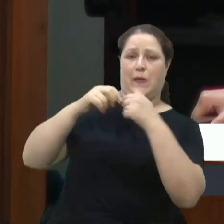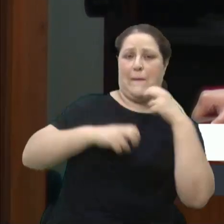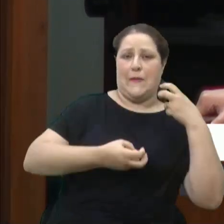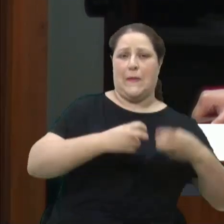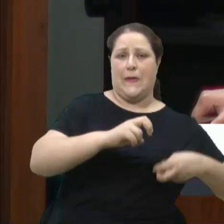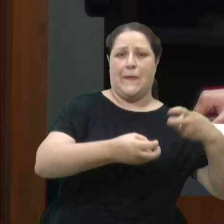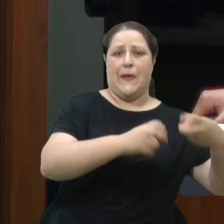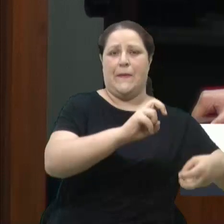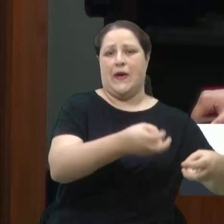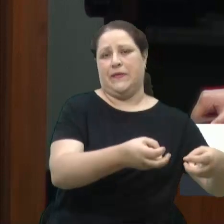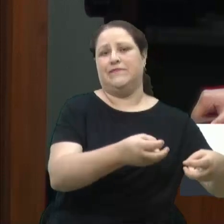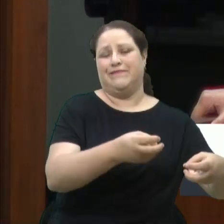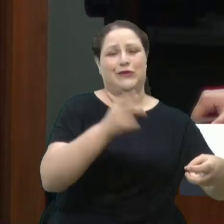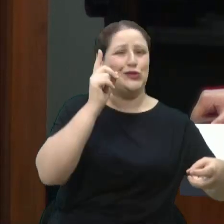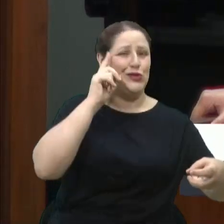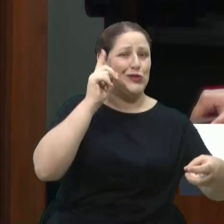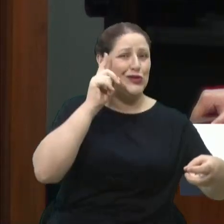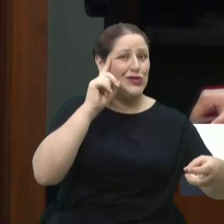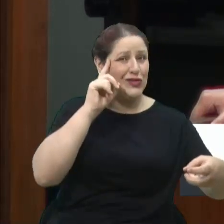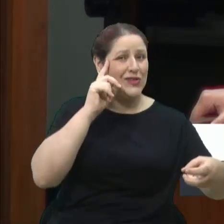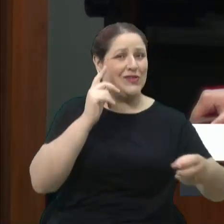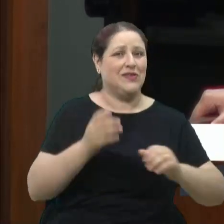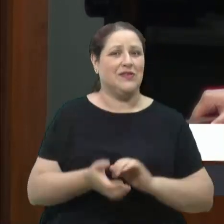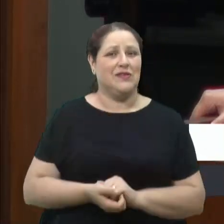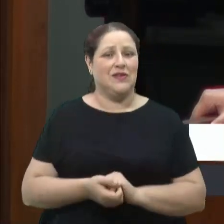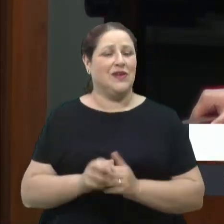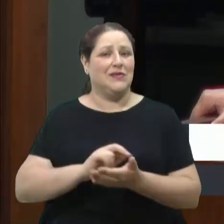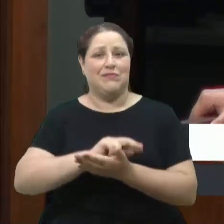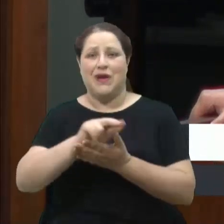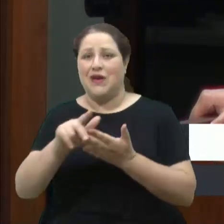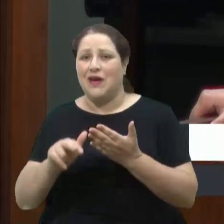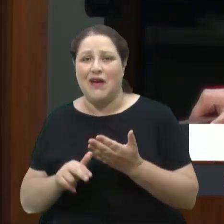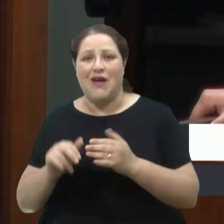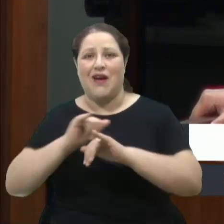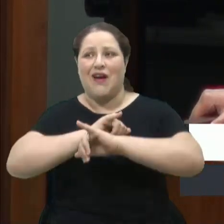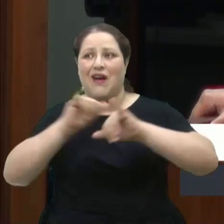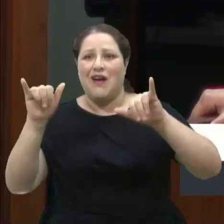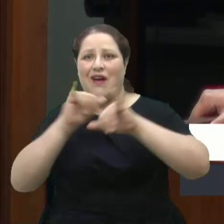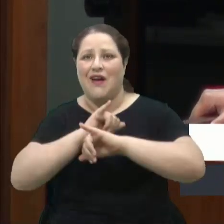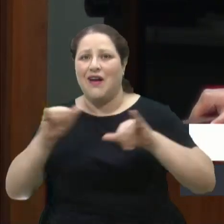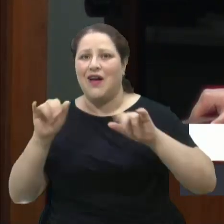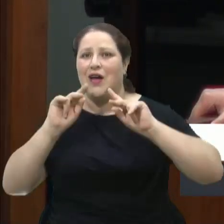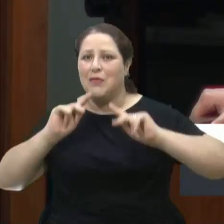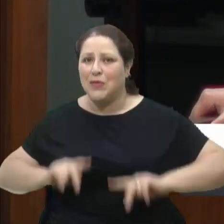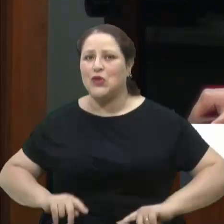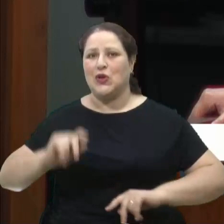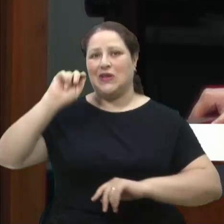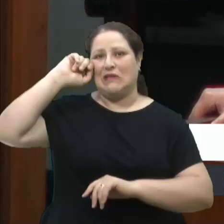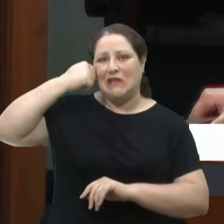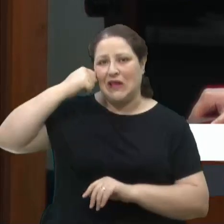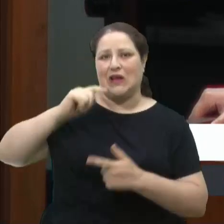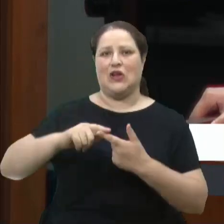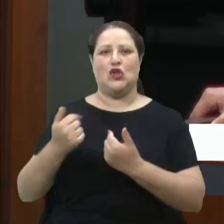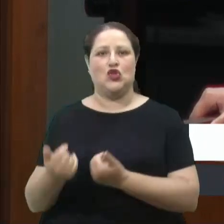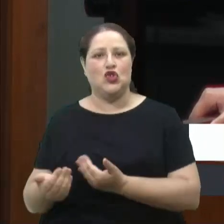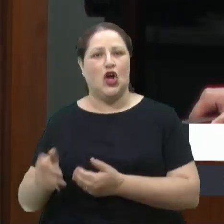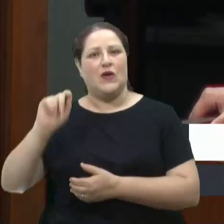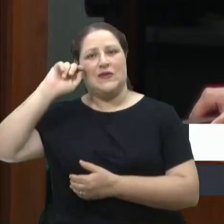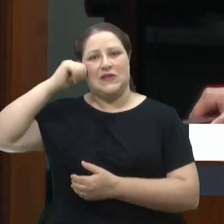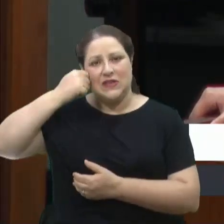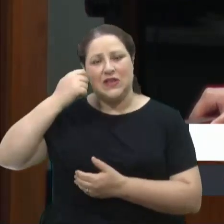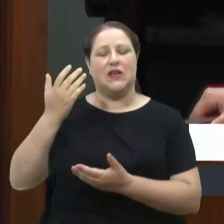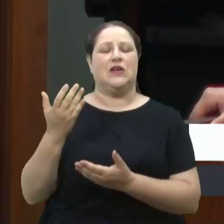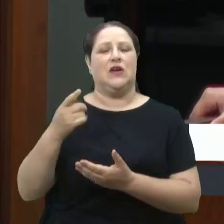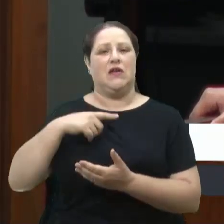diariamente. São inúmeras as notícias de pessoas negras, de jovens negros,